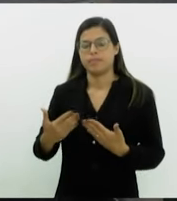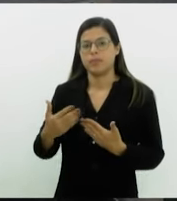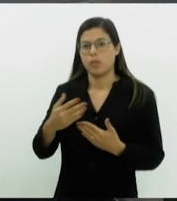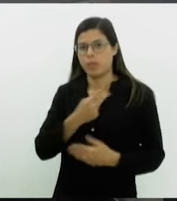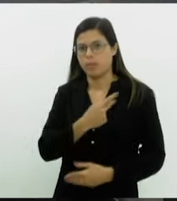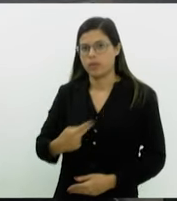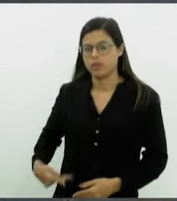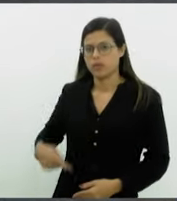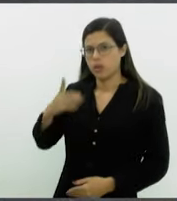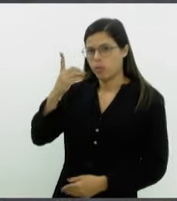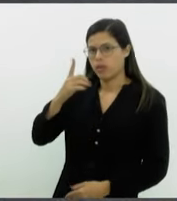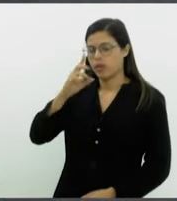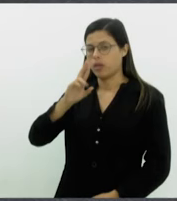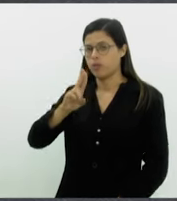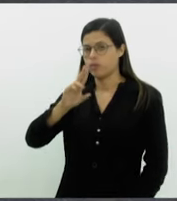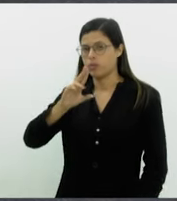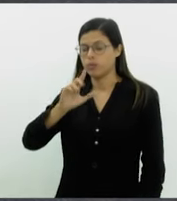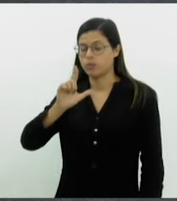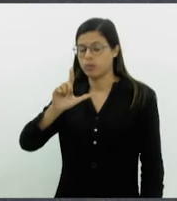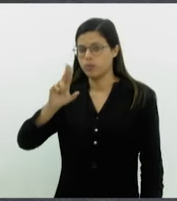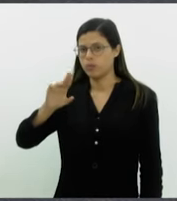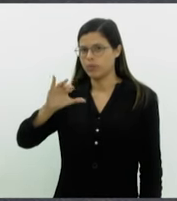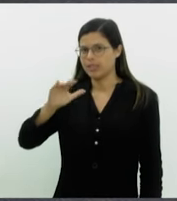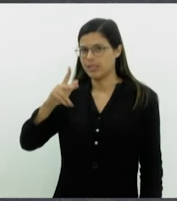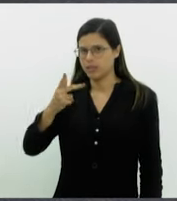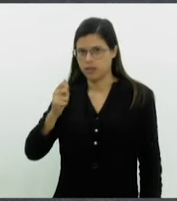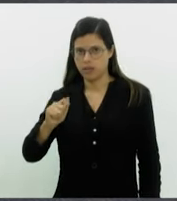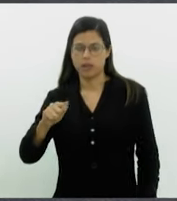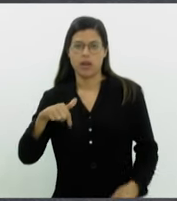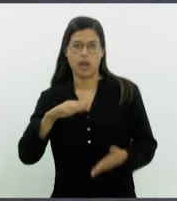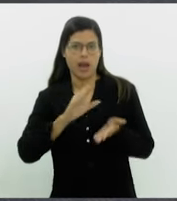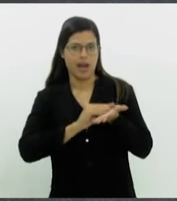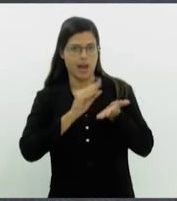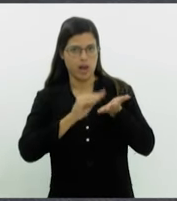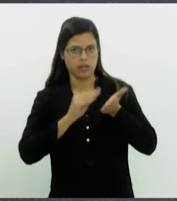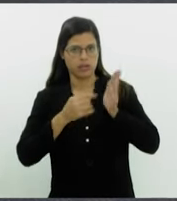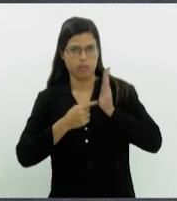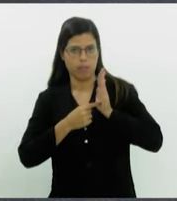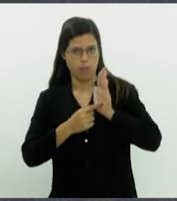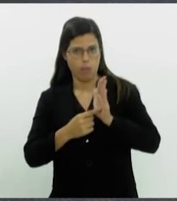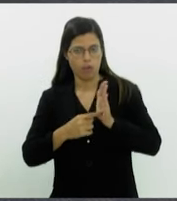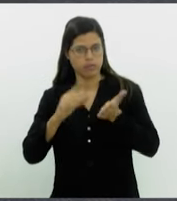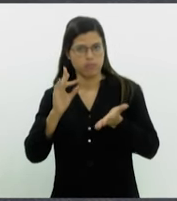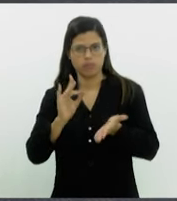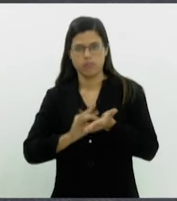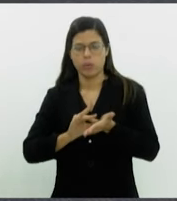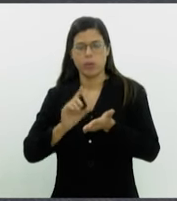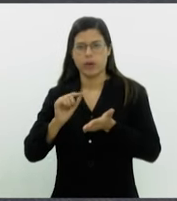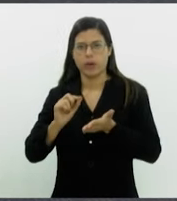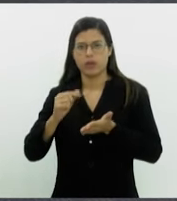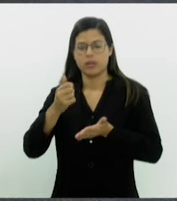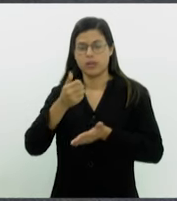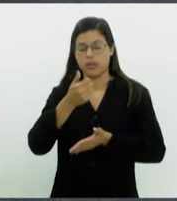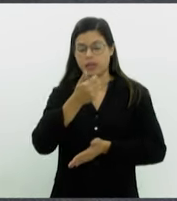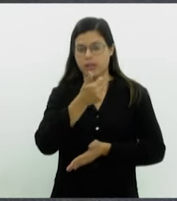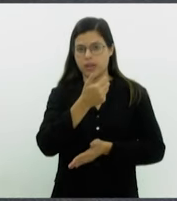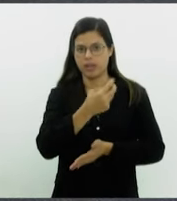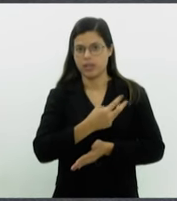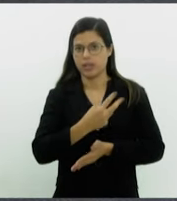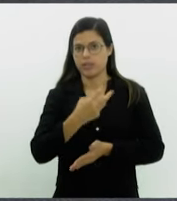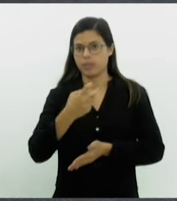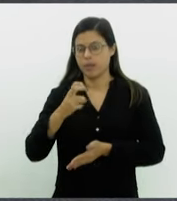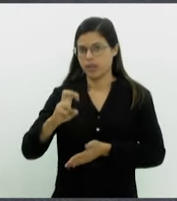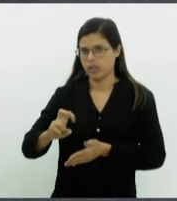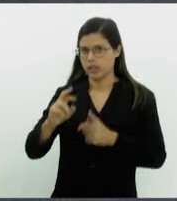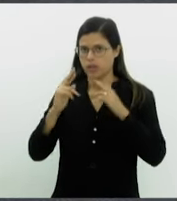Lucinha, A ata reflete com exatidão o ocorrido na 35ª sessão